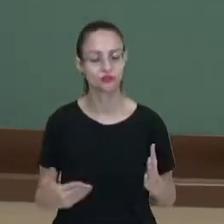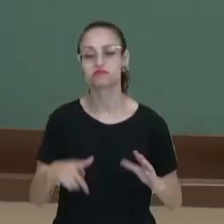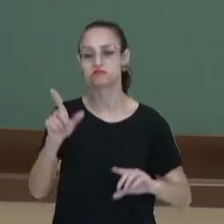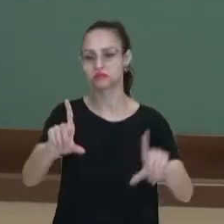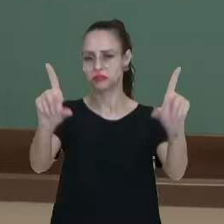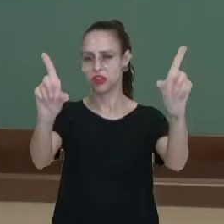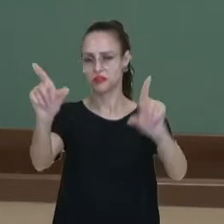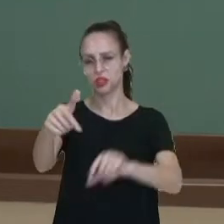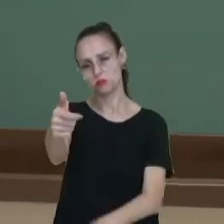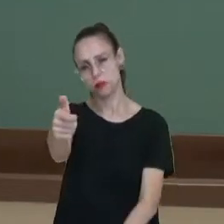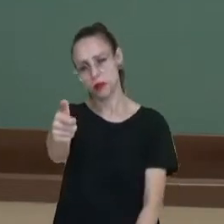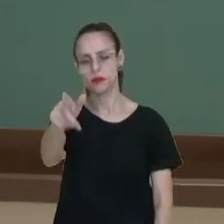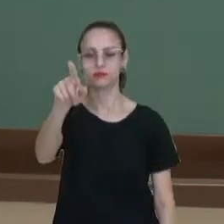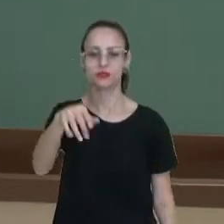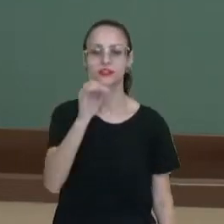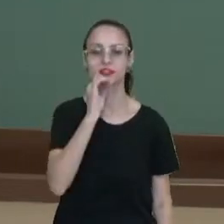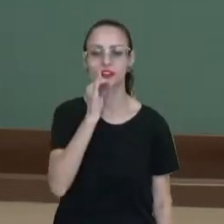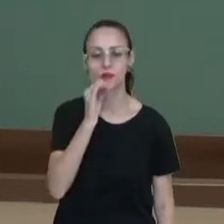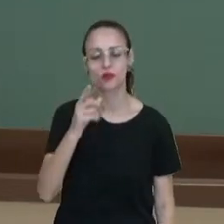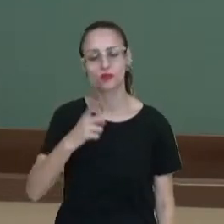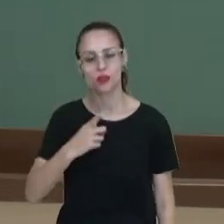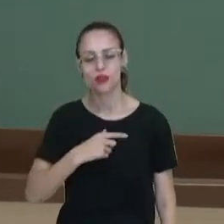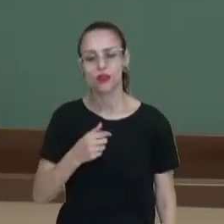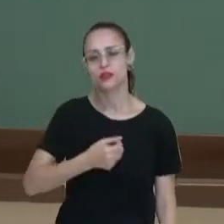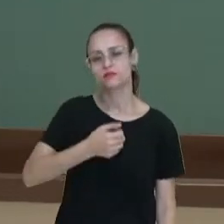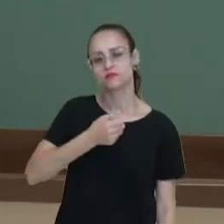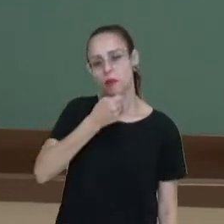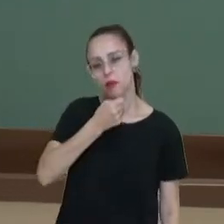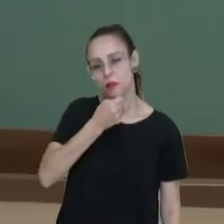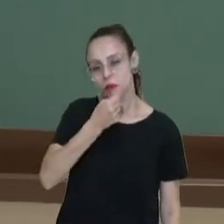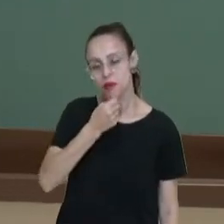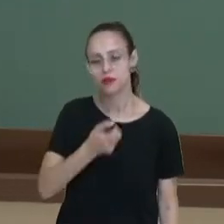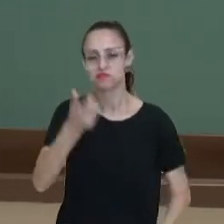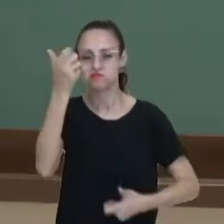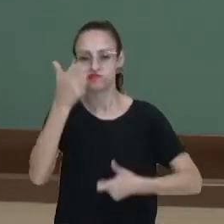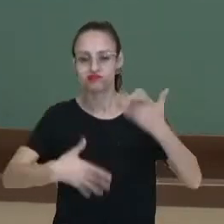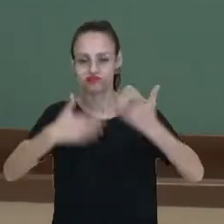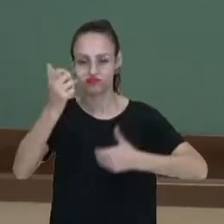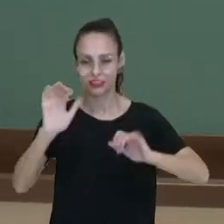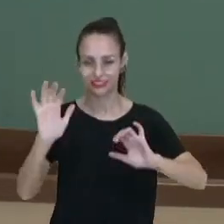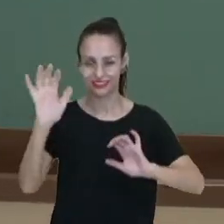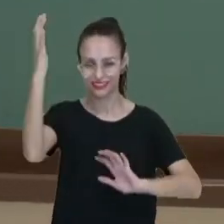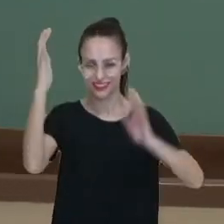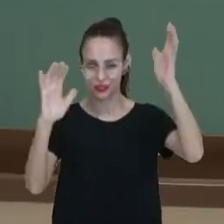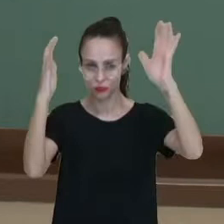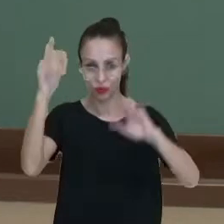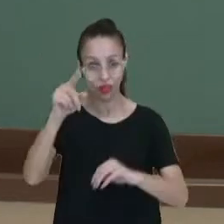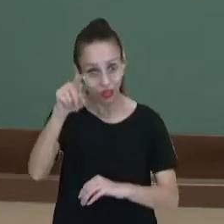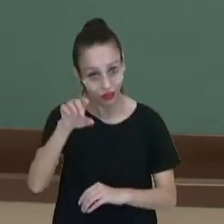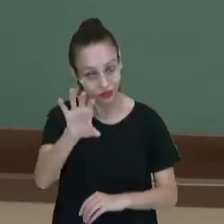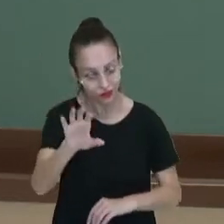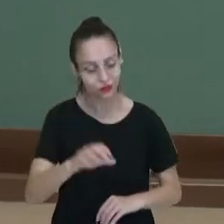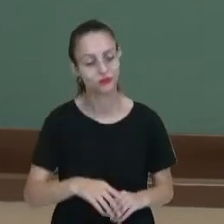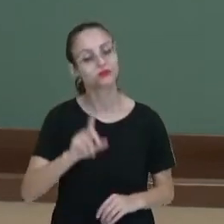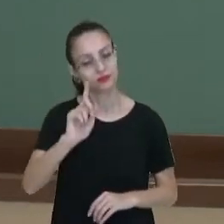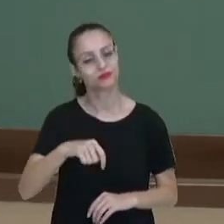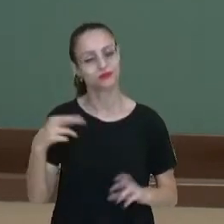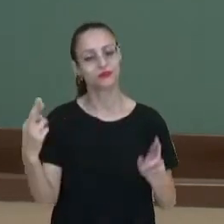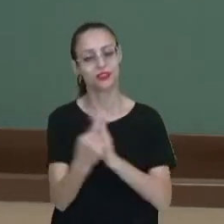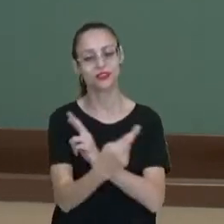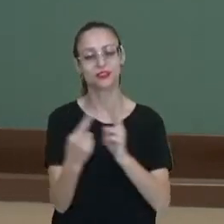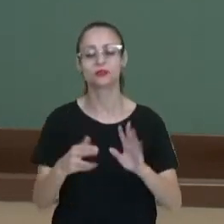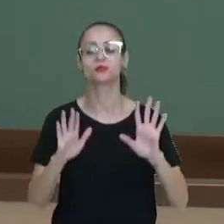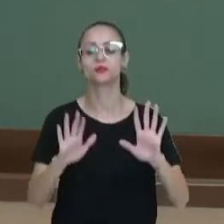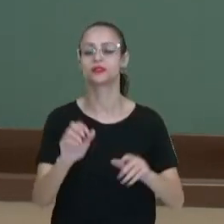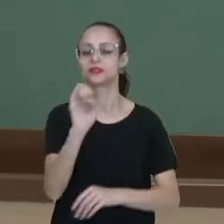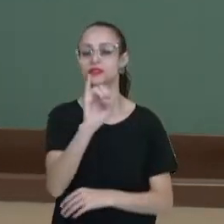televisão, por exemplo, como os telejornais que têm a moça ou o moço do tempo? Isso, tem relação sim. Mas se eu